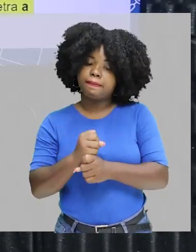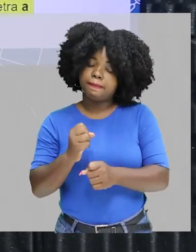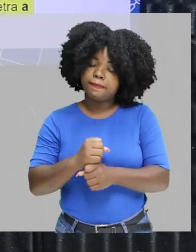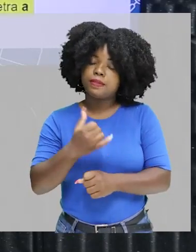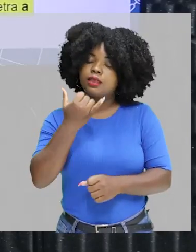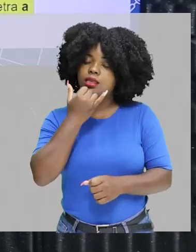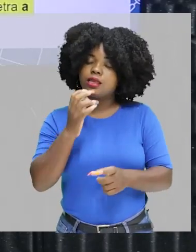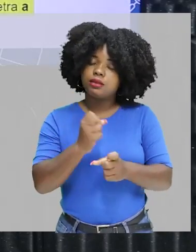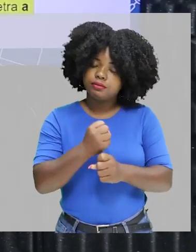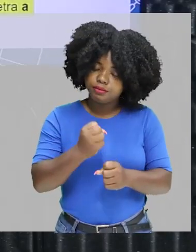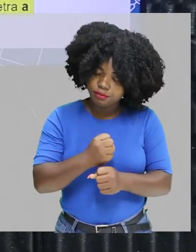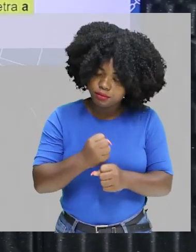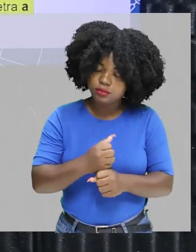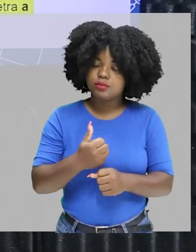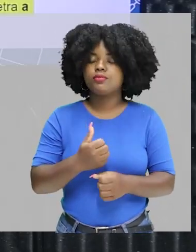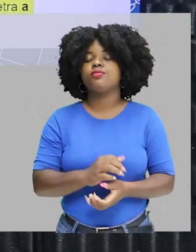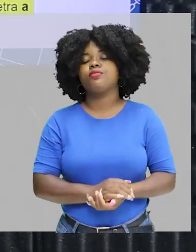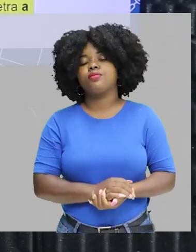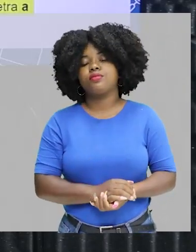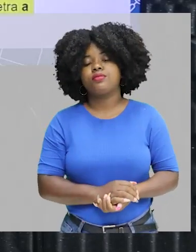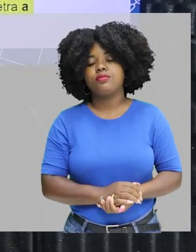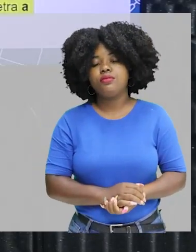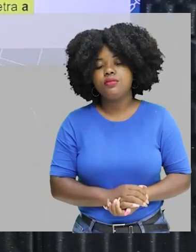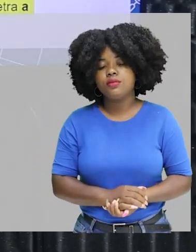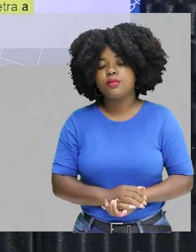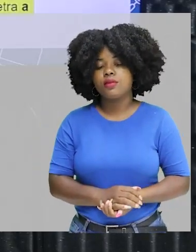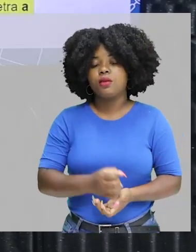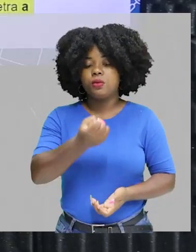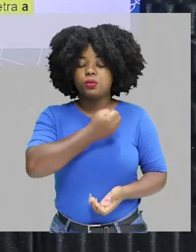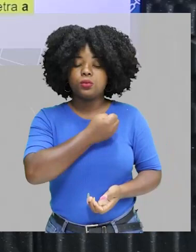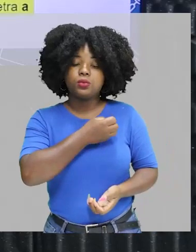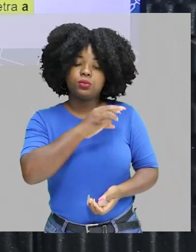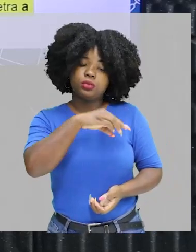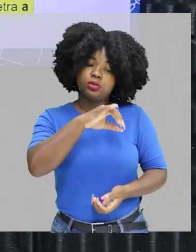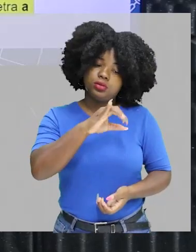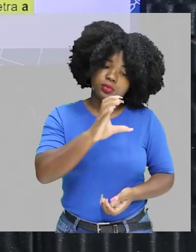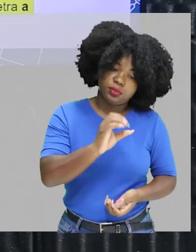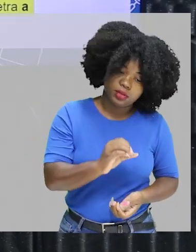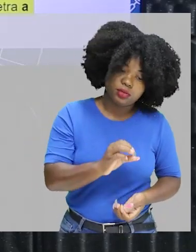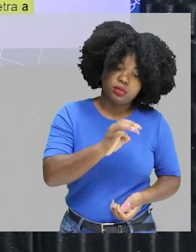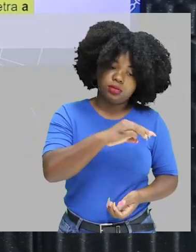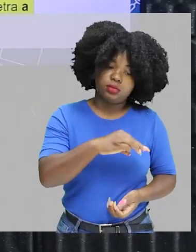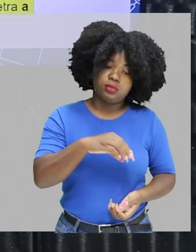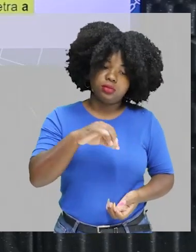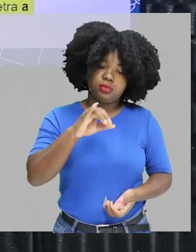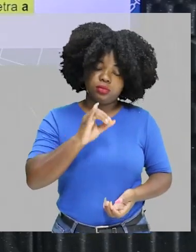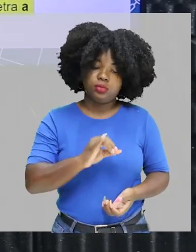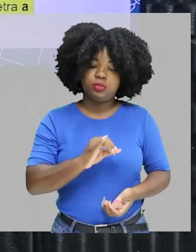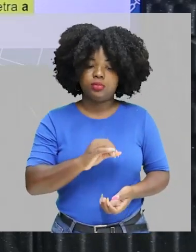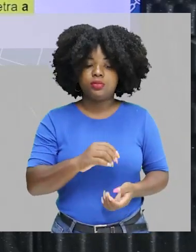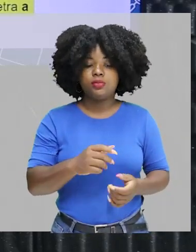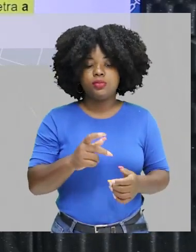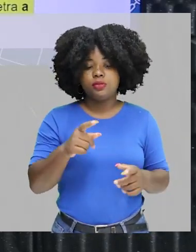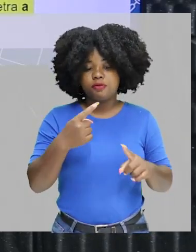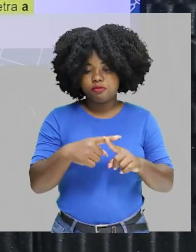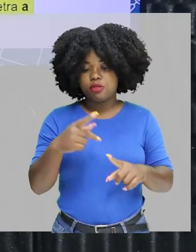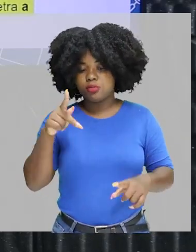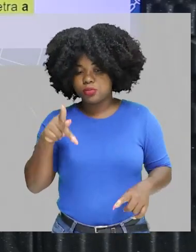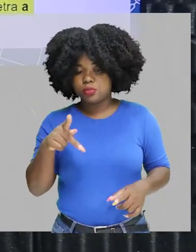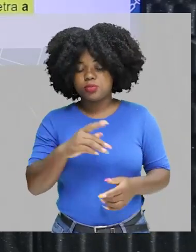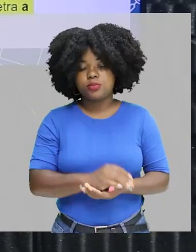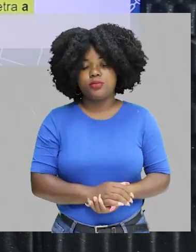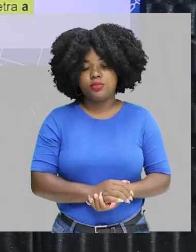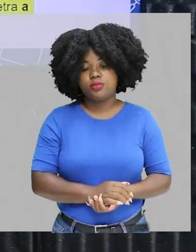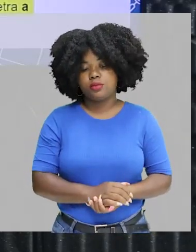o tempo vai ser igual ao número de meias-vidas vezes o período de meia-vida, certo? Como nós